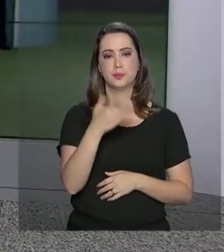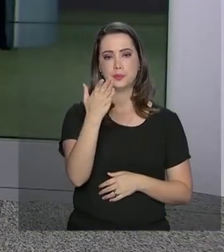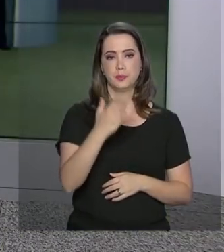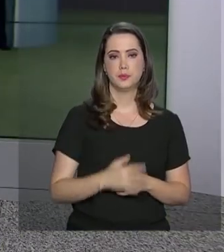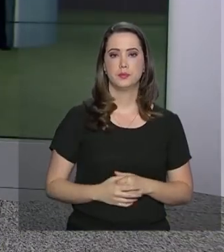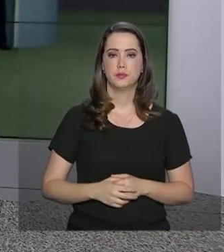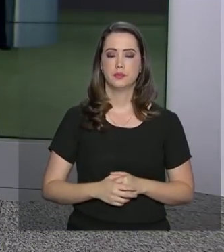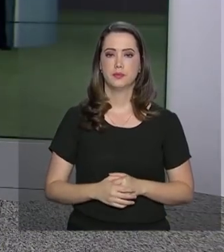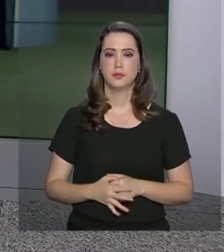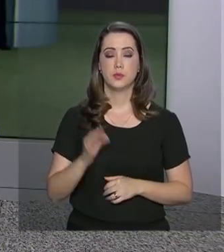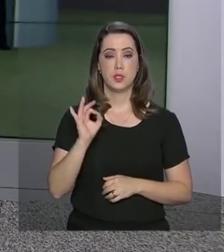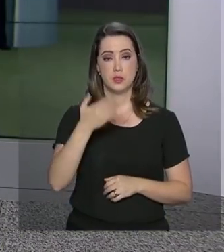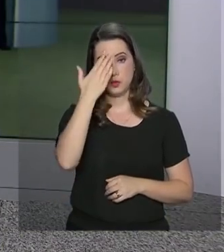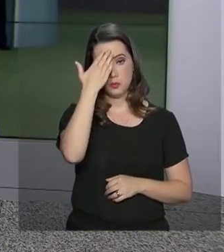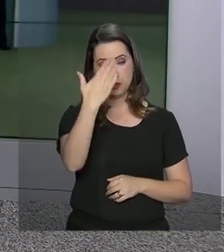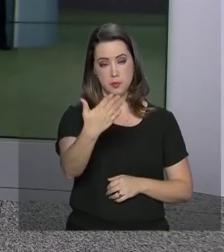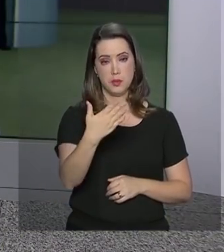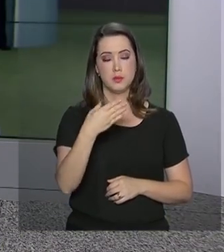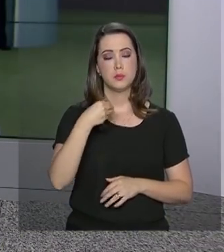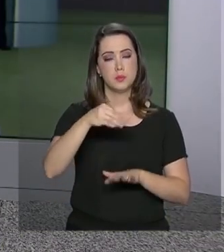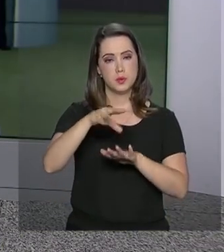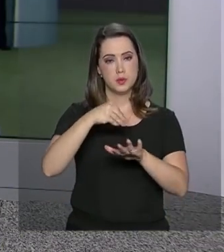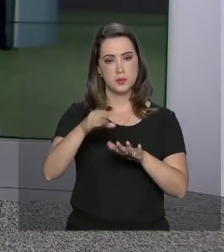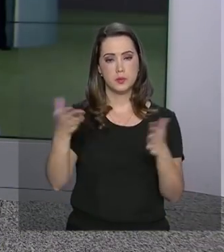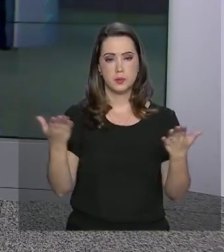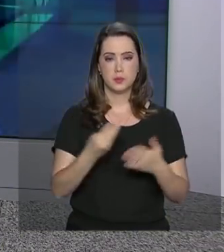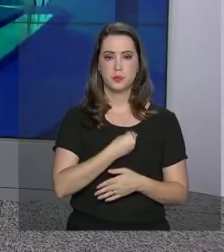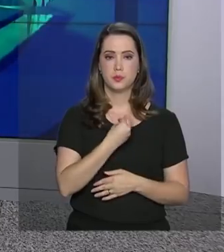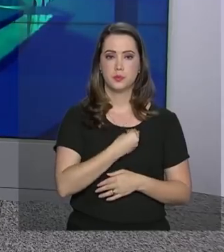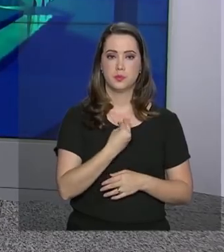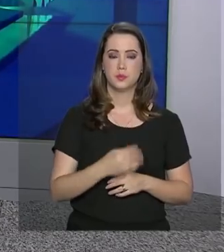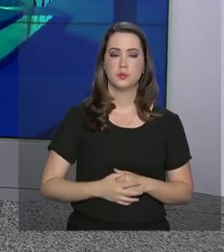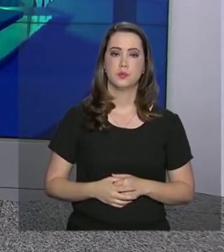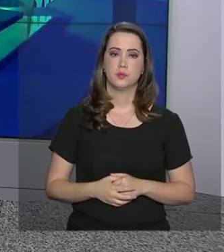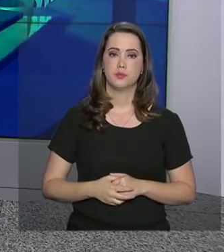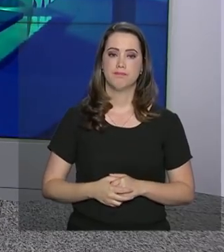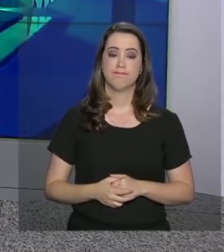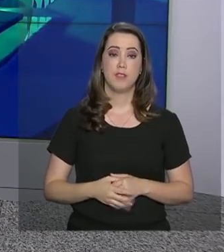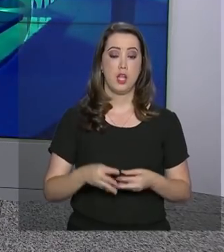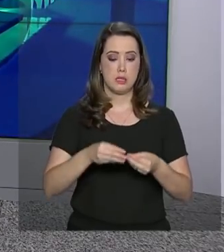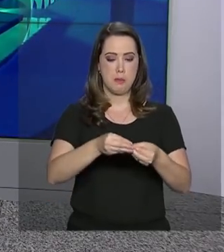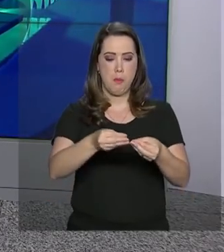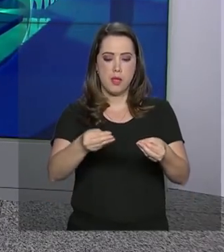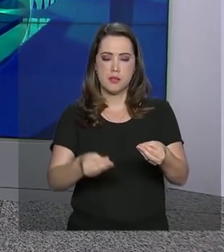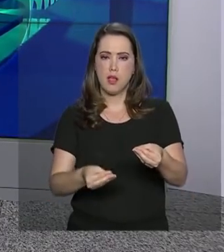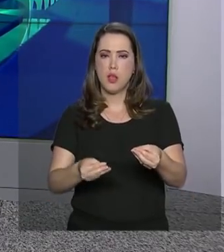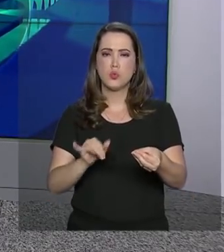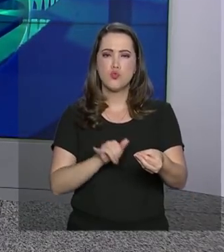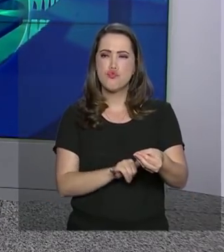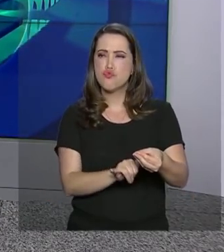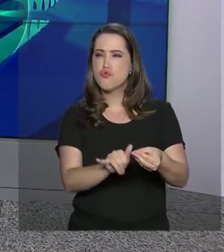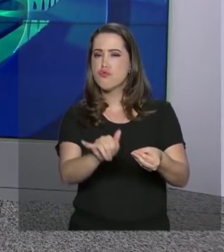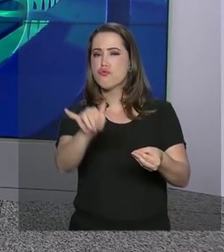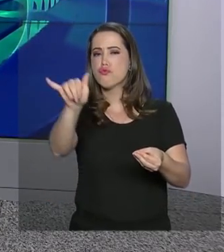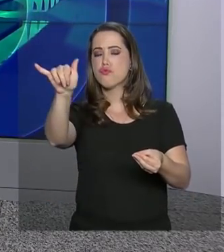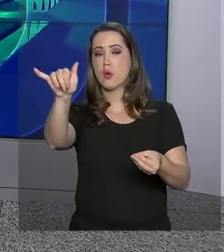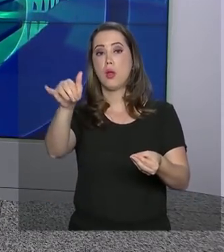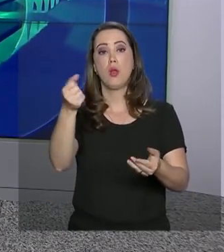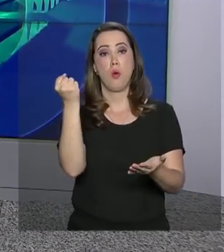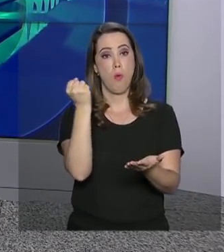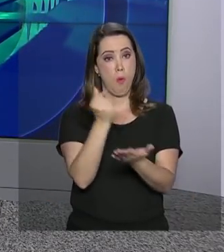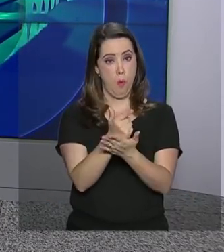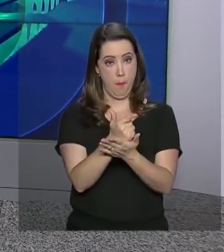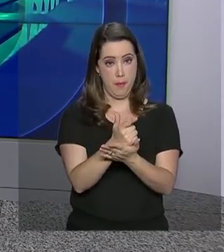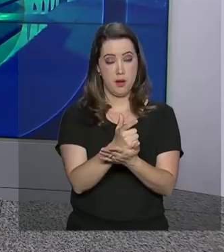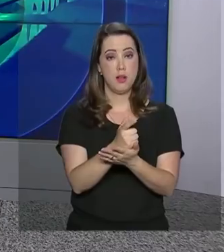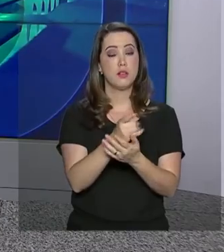você, Renata. Obrigada, Pablo, pelas suas informações ao vivo. As passagens aéreas compradas para a Administração Federal com